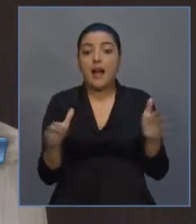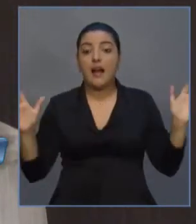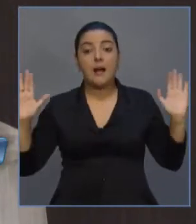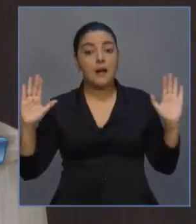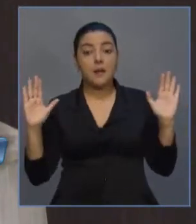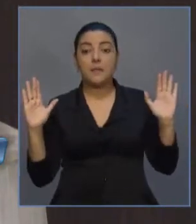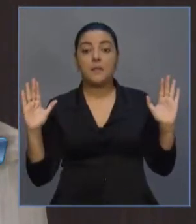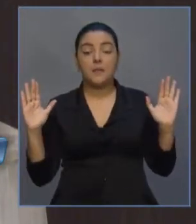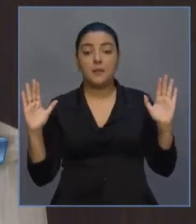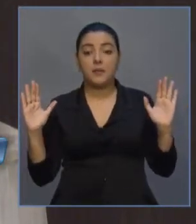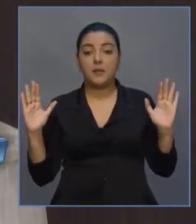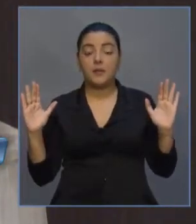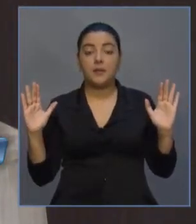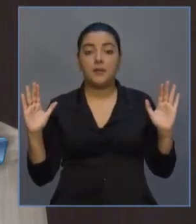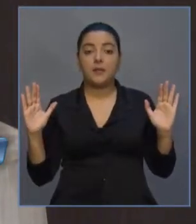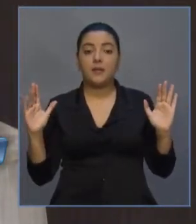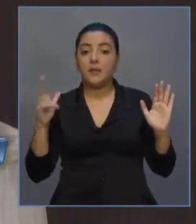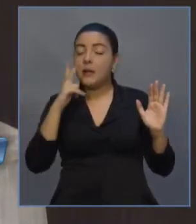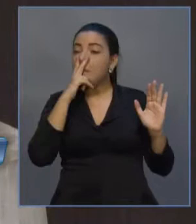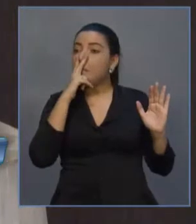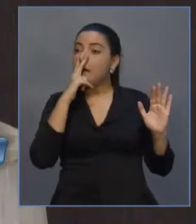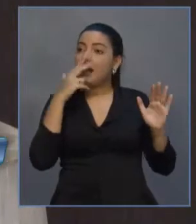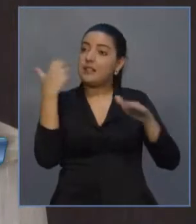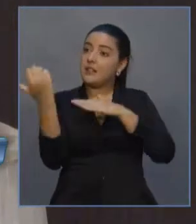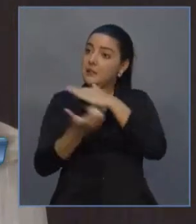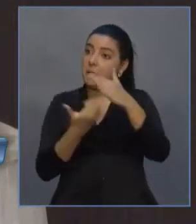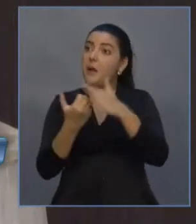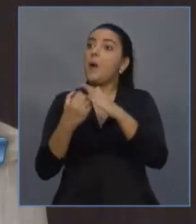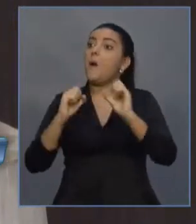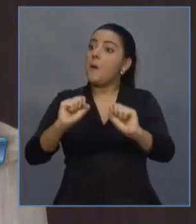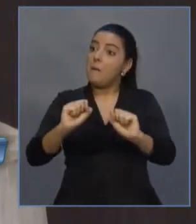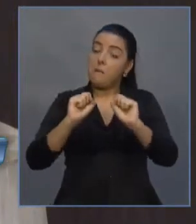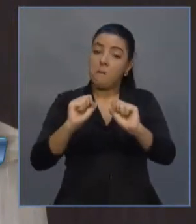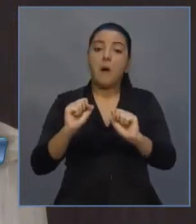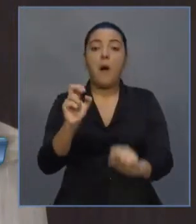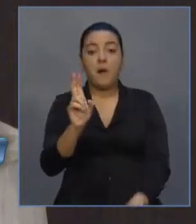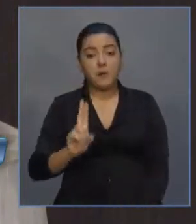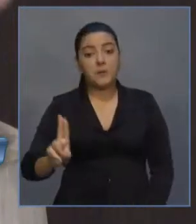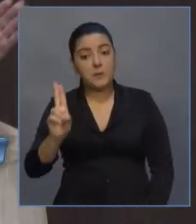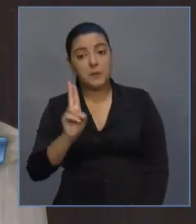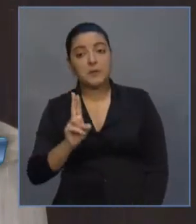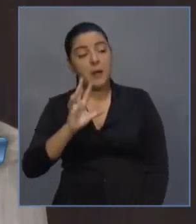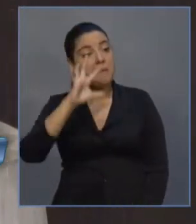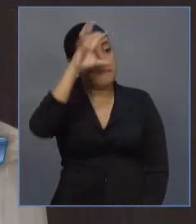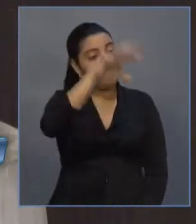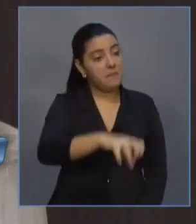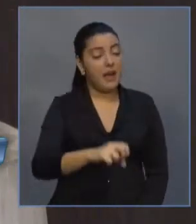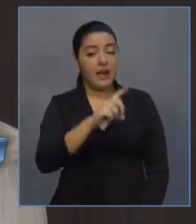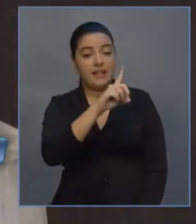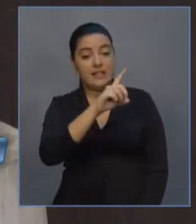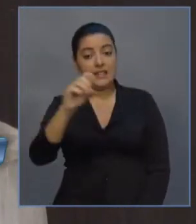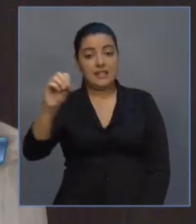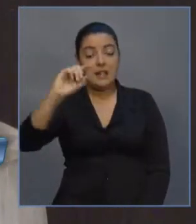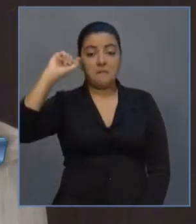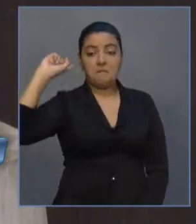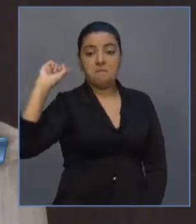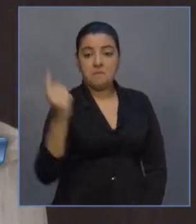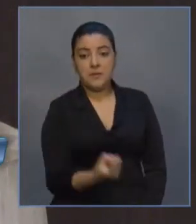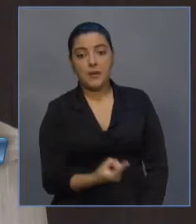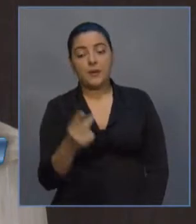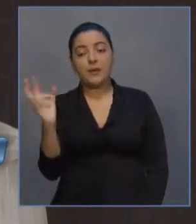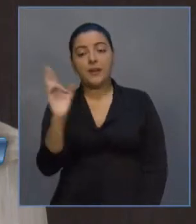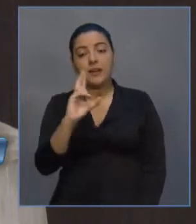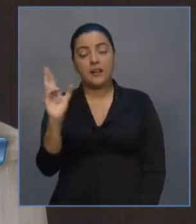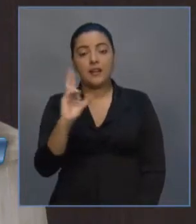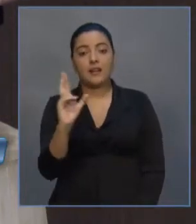o rol de empresas que poderão requerer esses 100 milhões de reais de subvenção econômica.